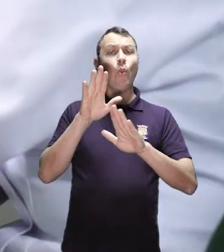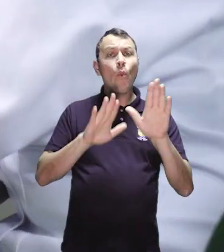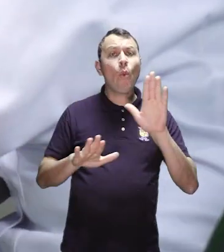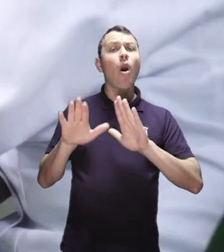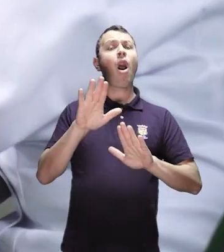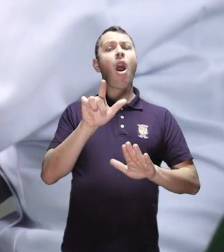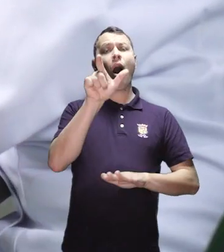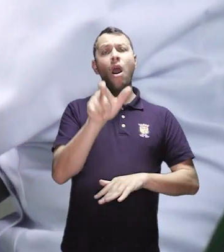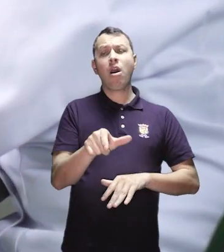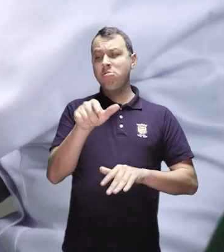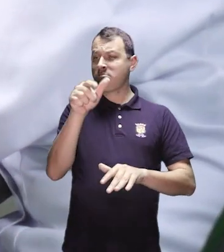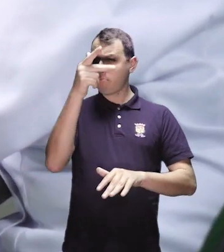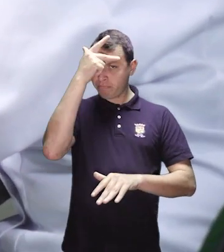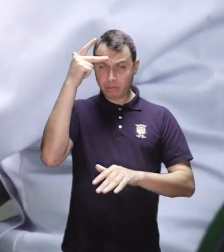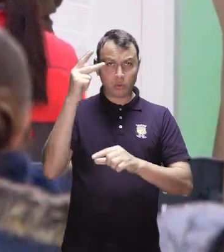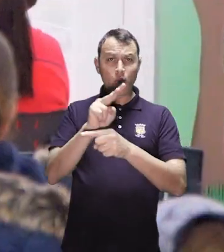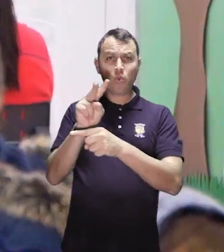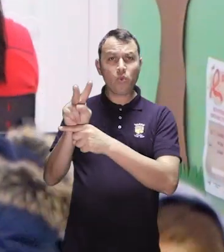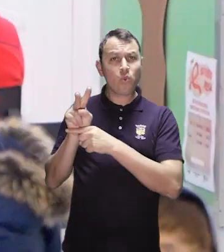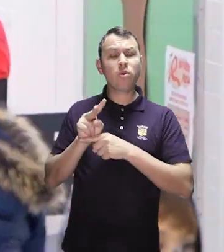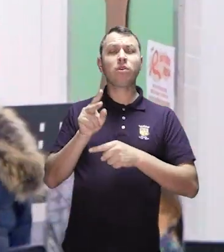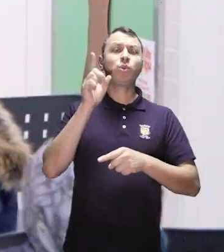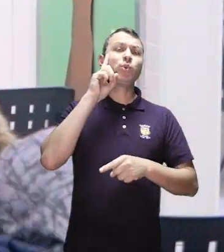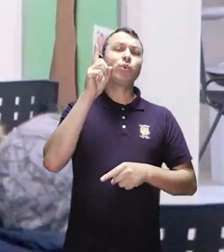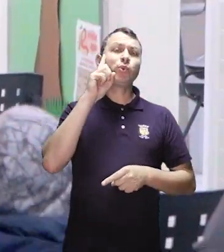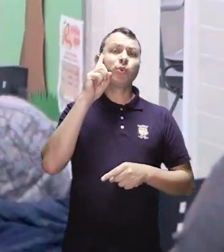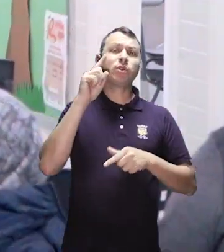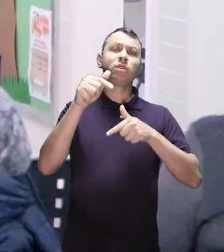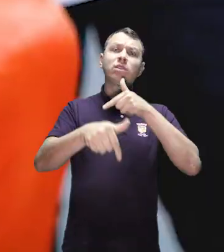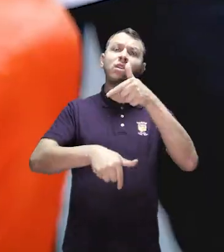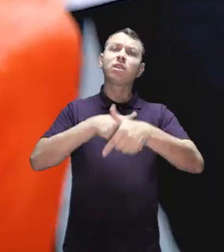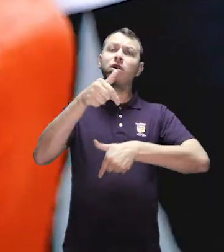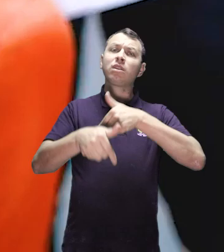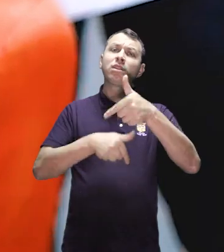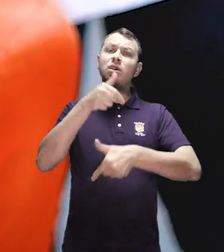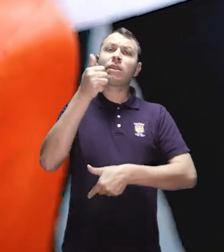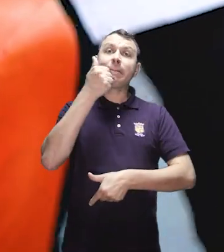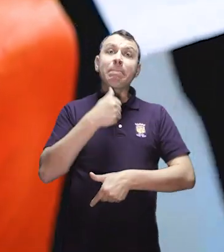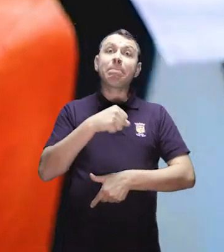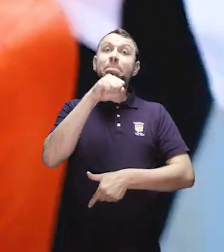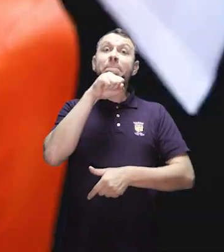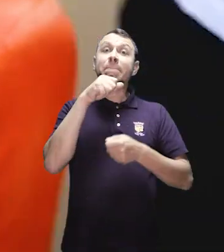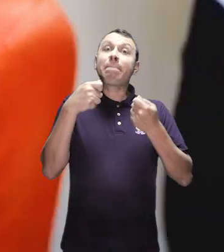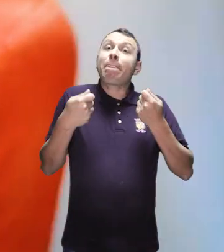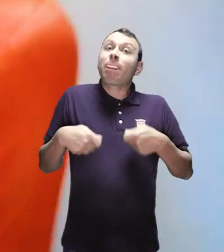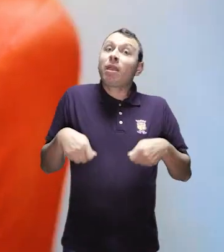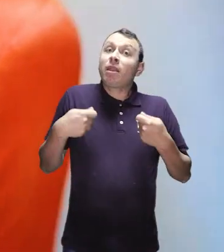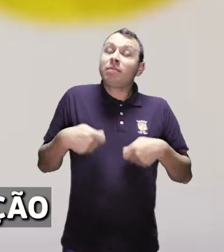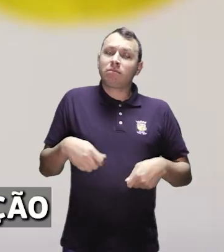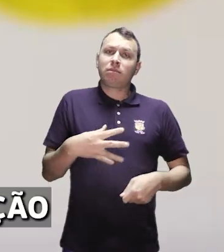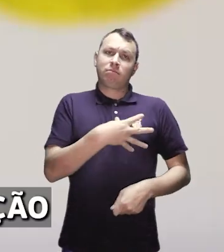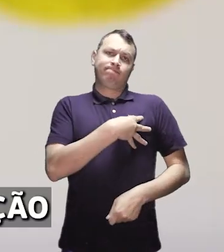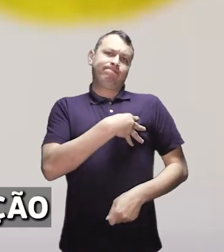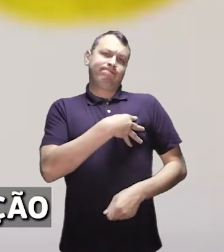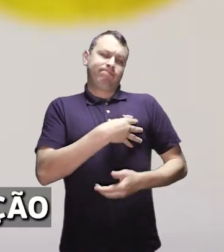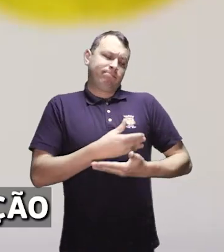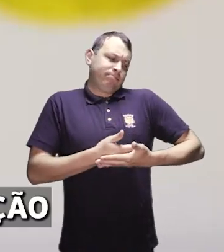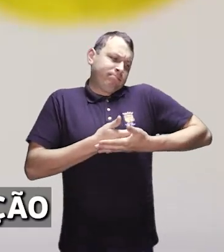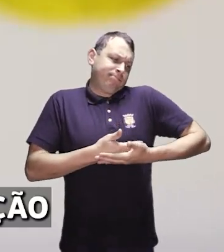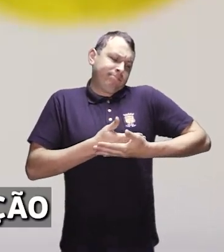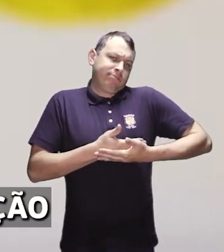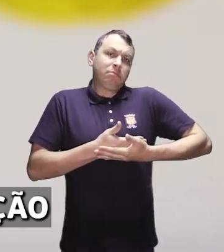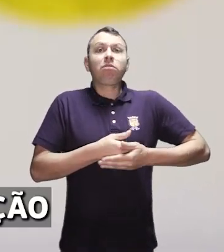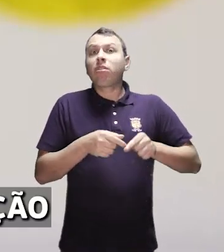E o cuidado com as pessoas pode ser visto diariamente, seja no trabalho realizado com a mãe que precisa de um